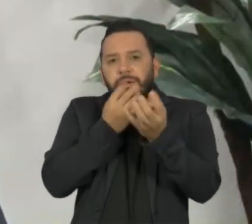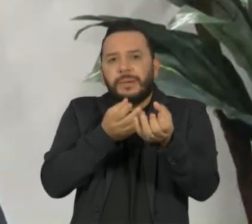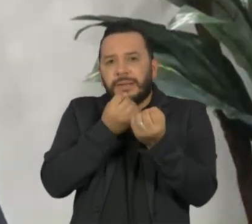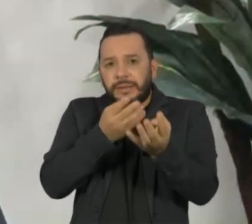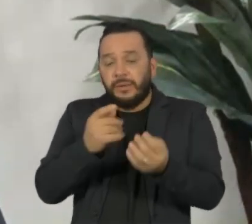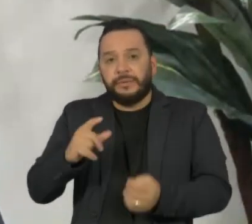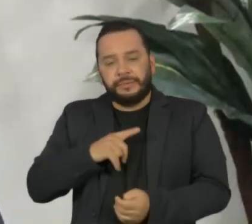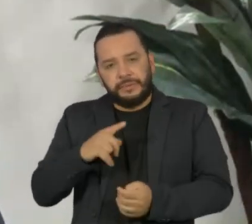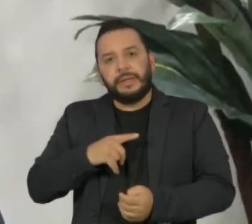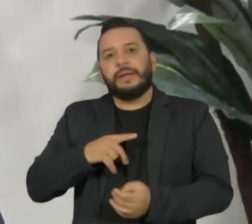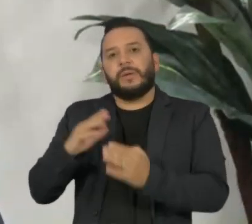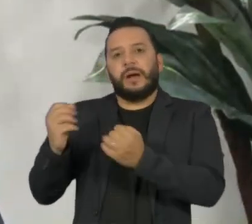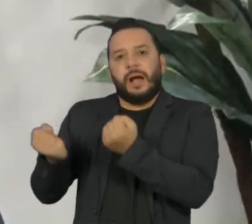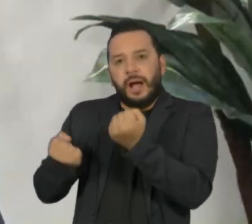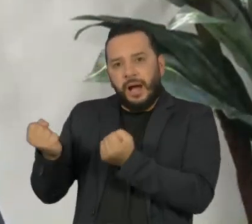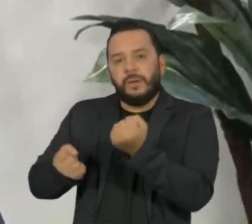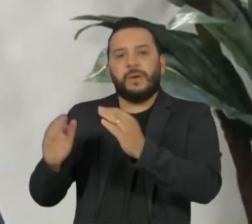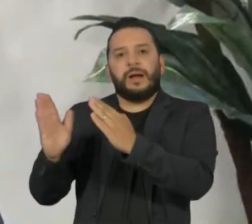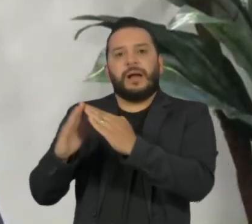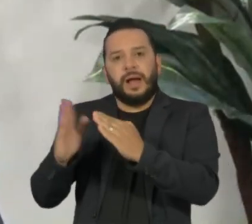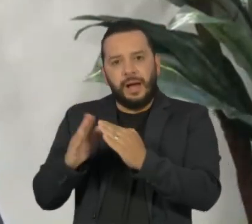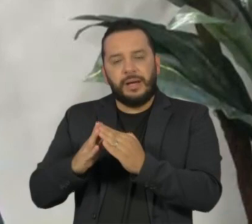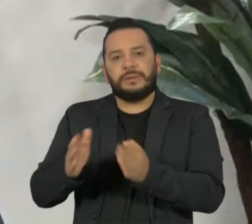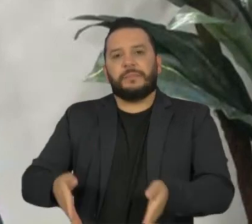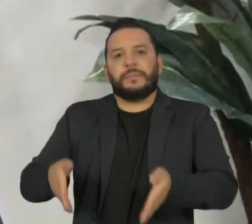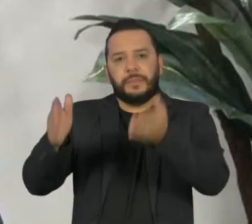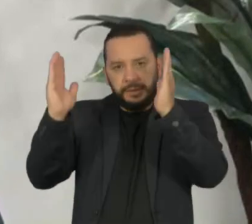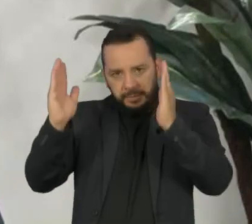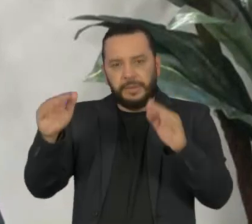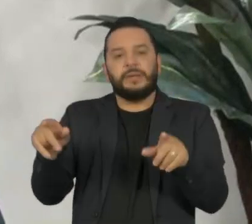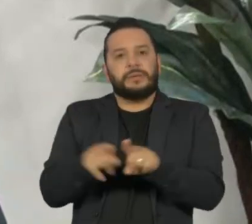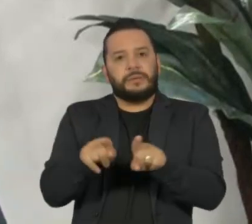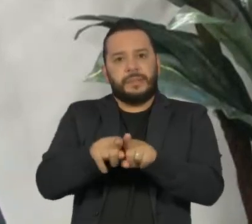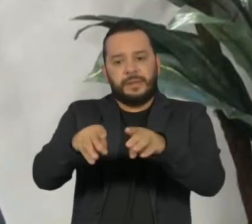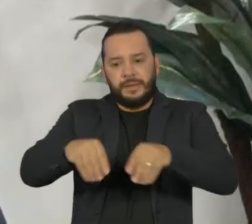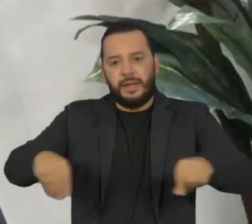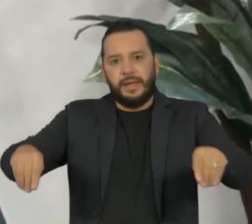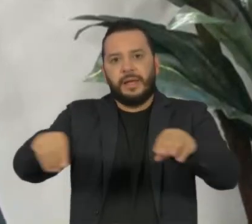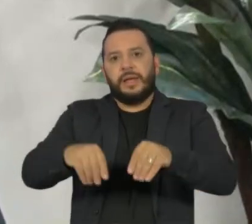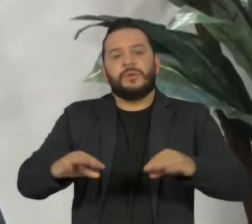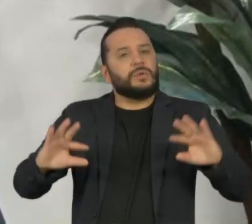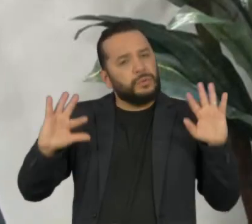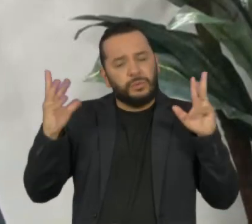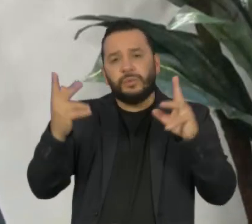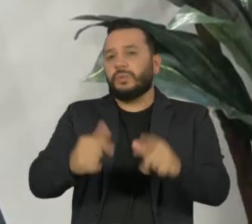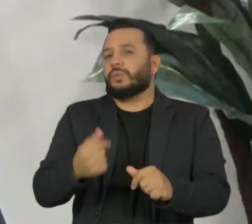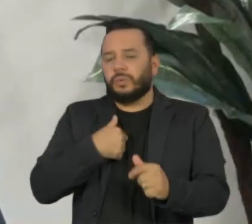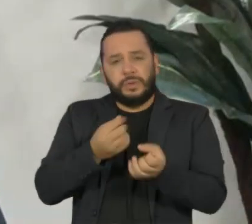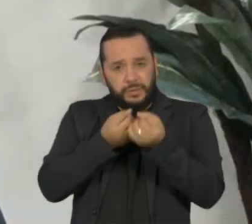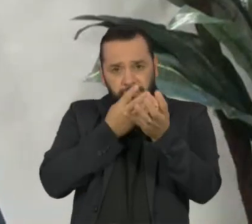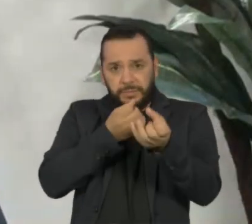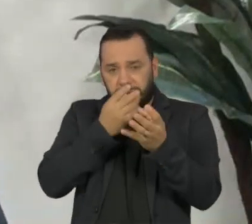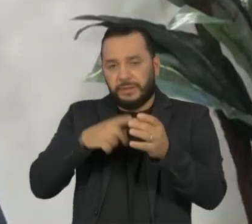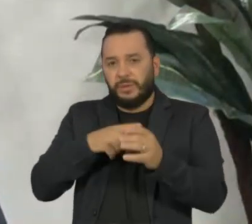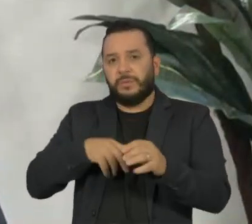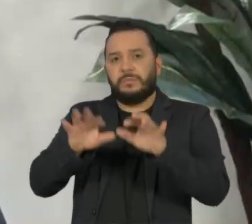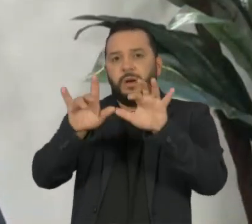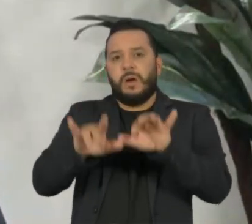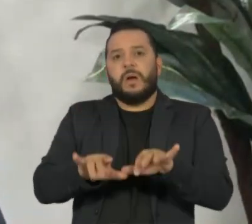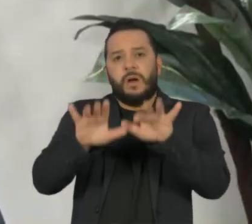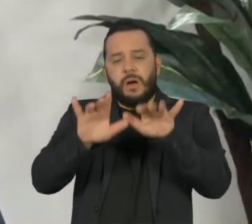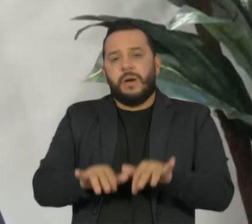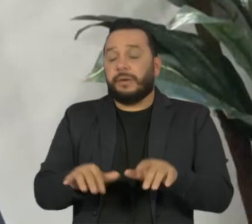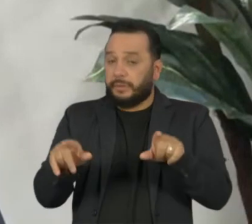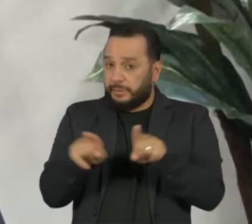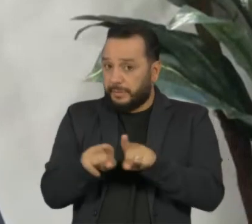eu tenho de bens, carro, casa, apartamento, terreno, tem que constar nessa declaração e eu tenho